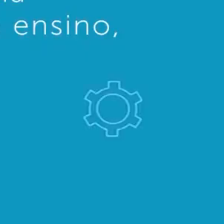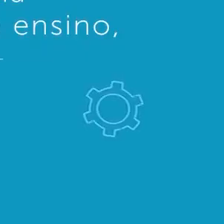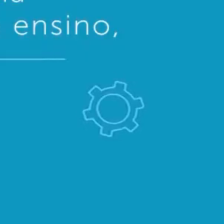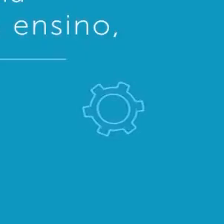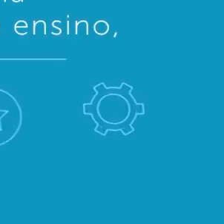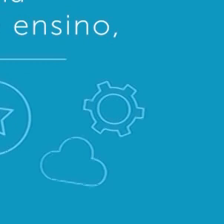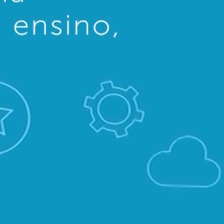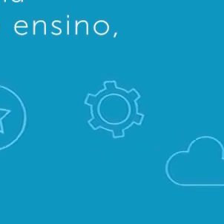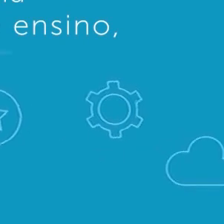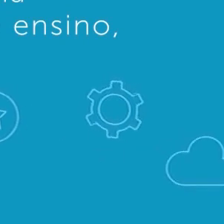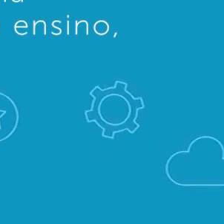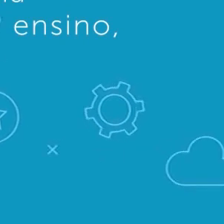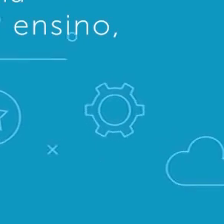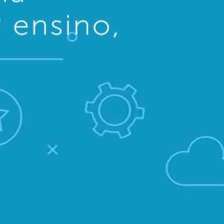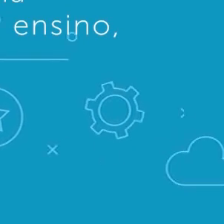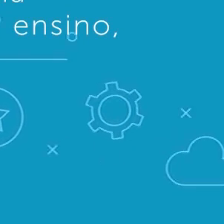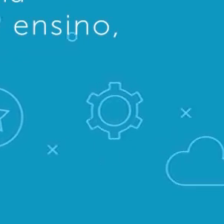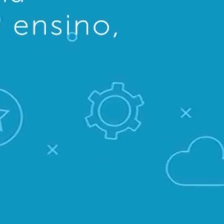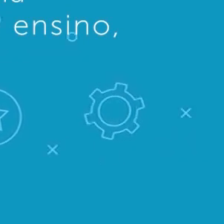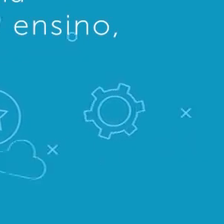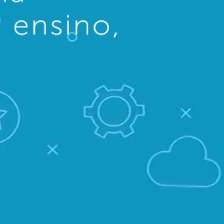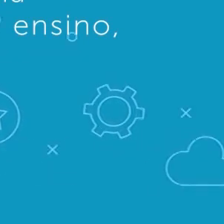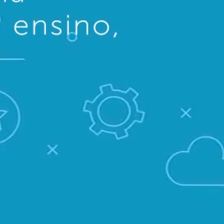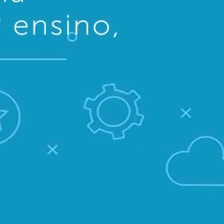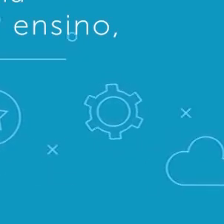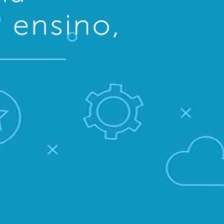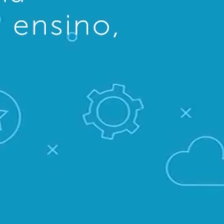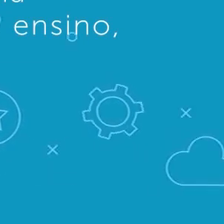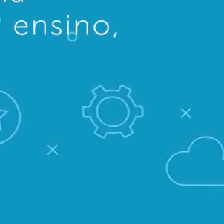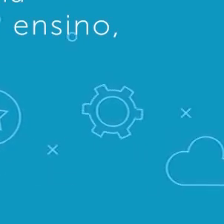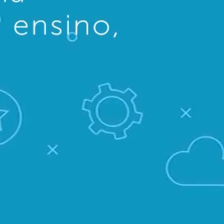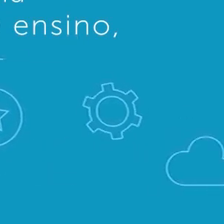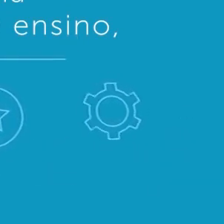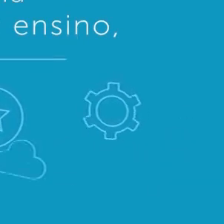R$ 6.689,01.